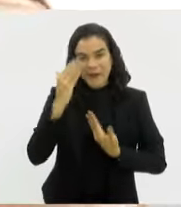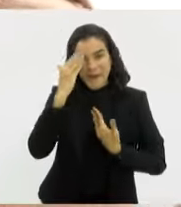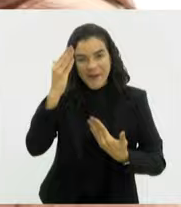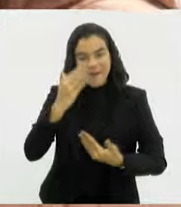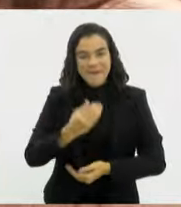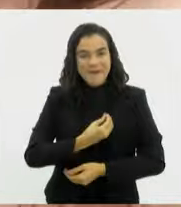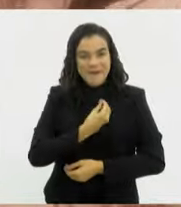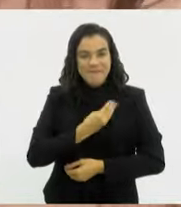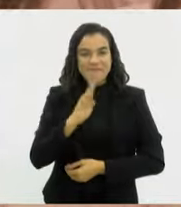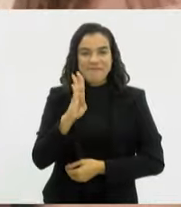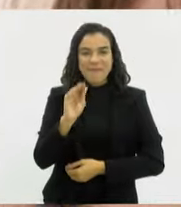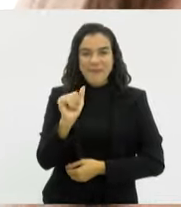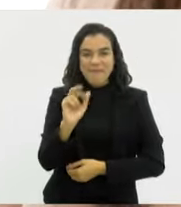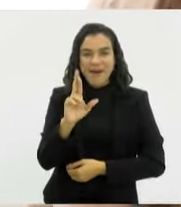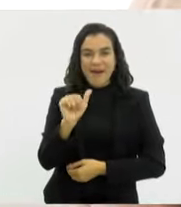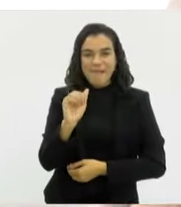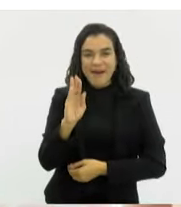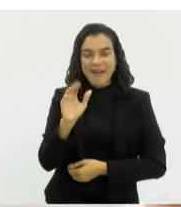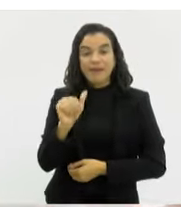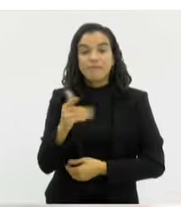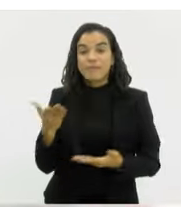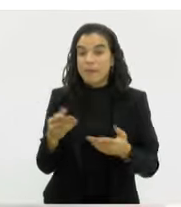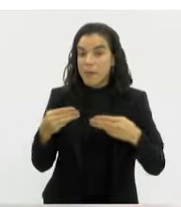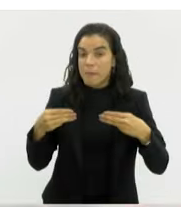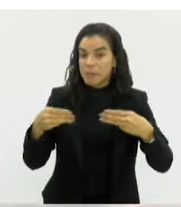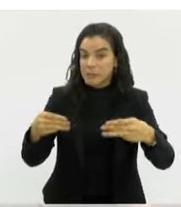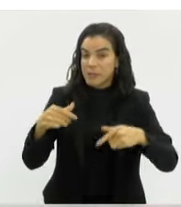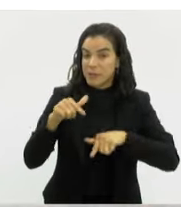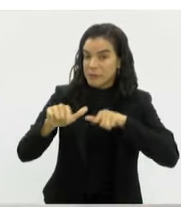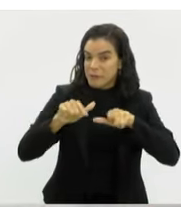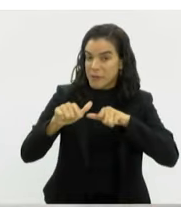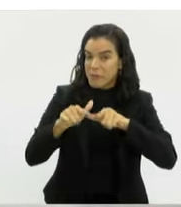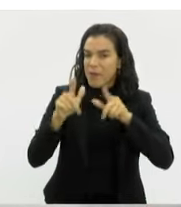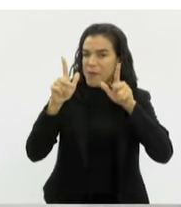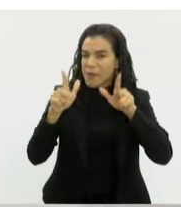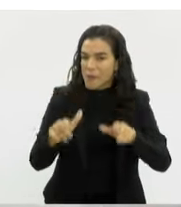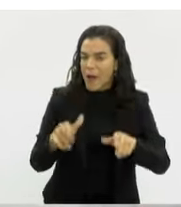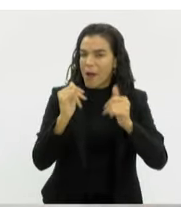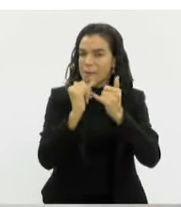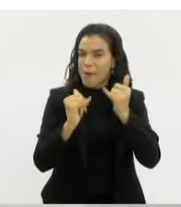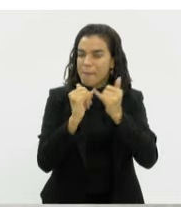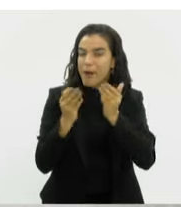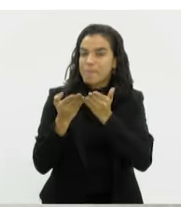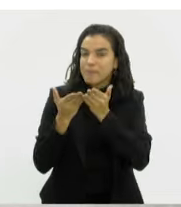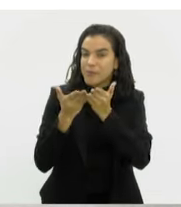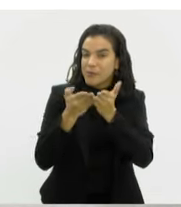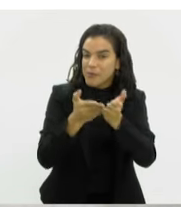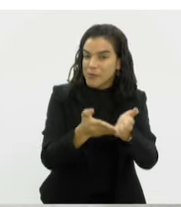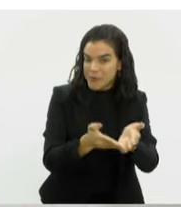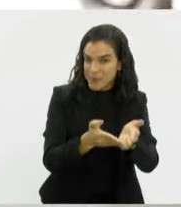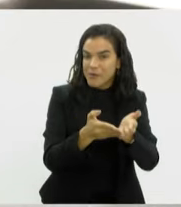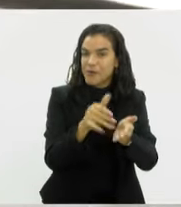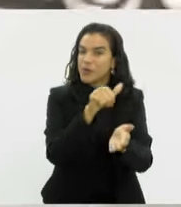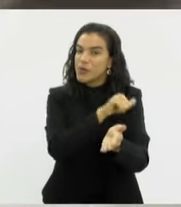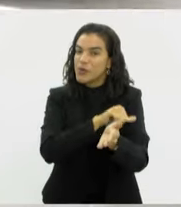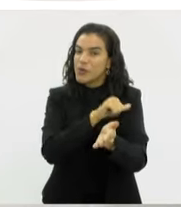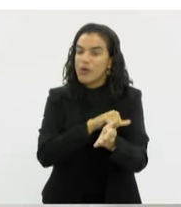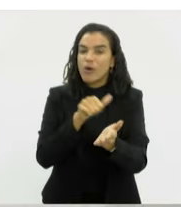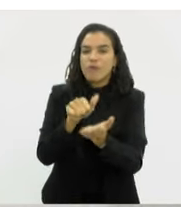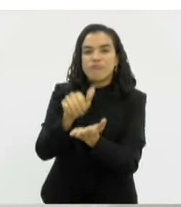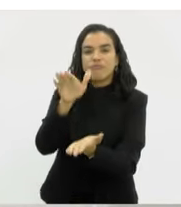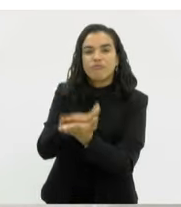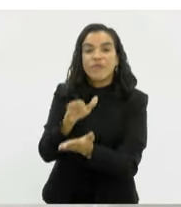participação, Bárbara. Lembrando também que o Ministério do Trabalho realizou uma ação semelhante no Porto do Rio, onde foram autuados 25